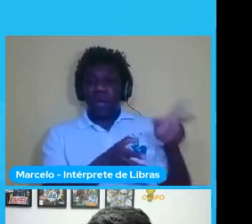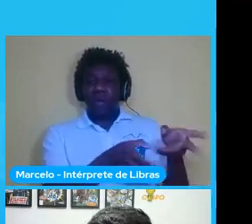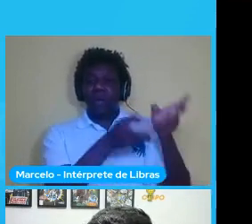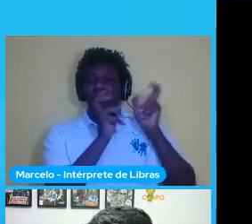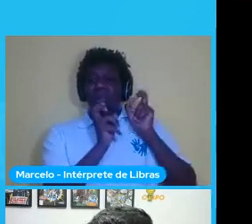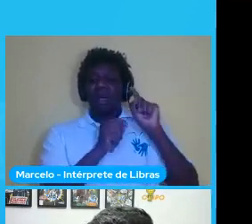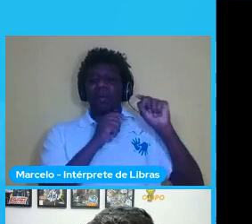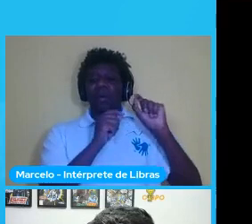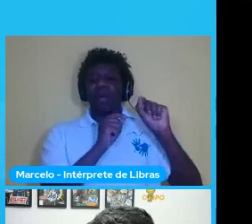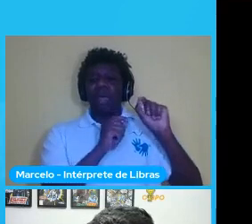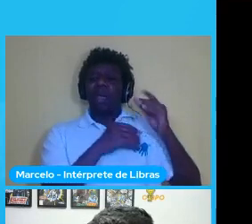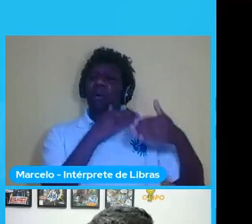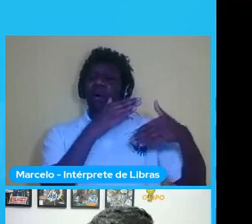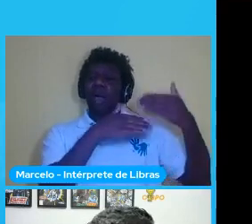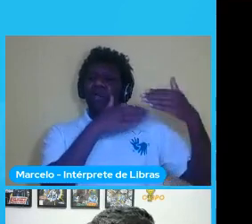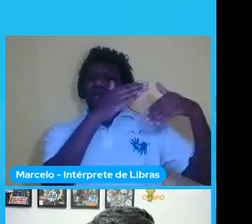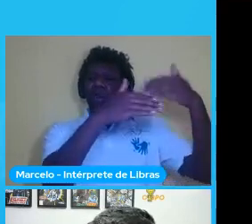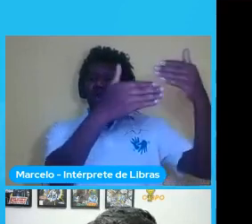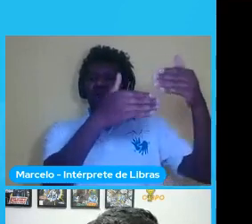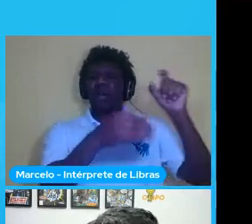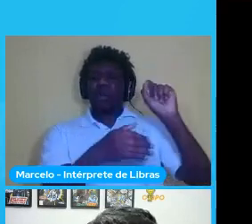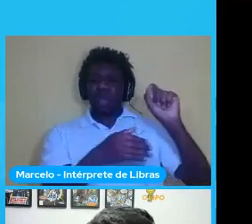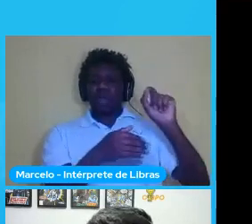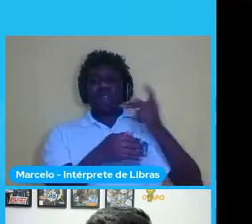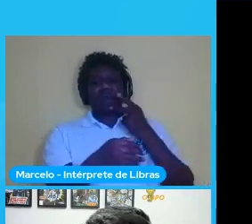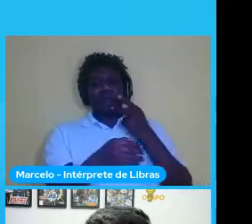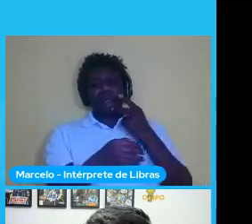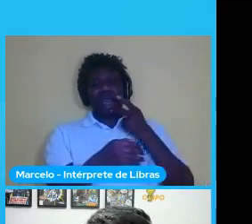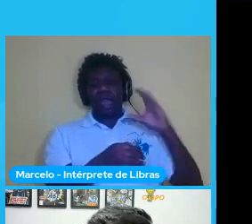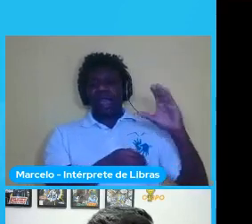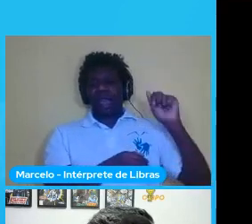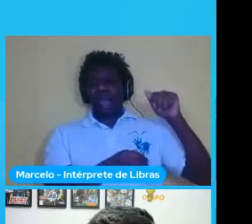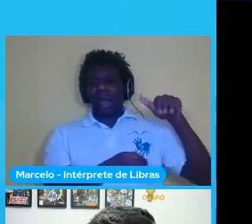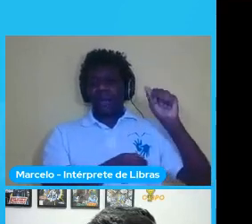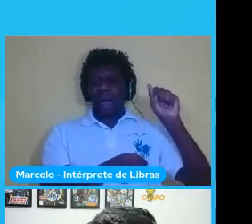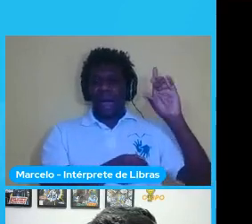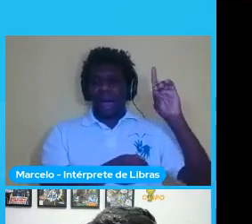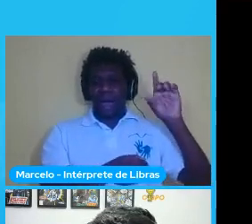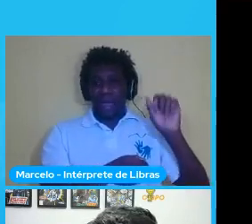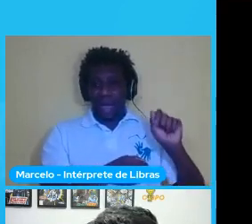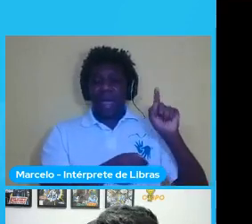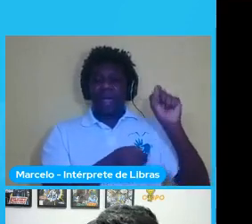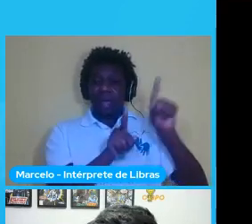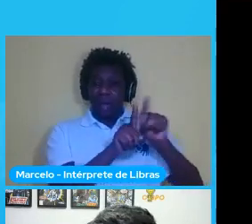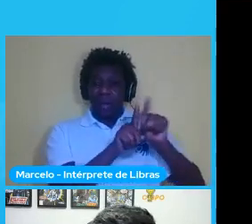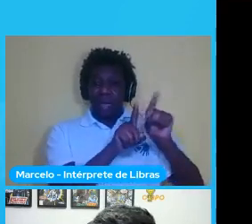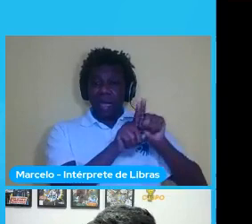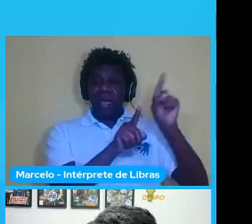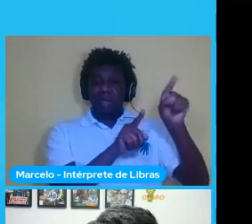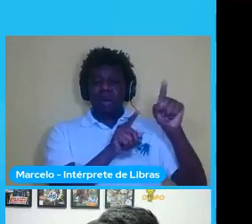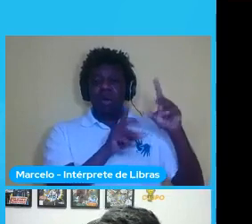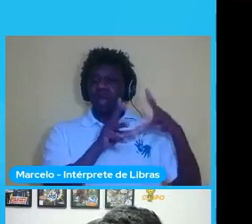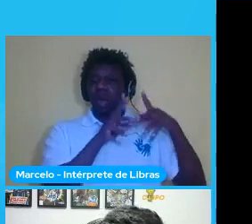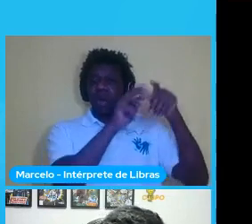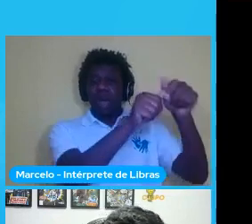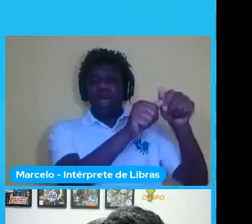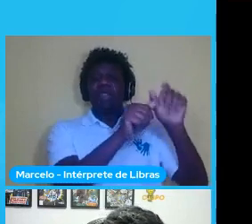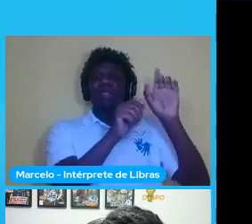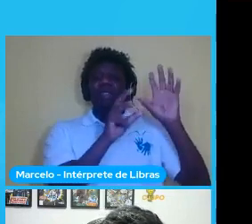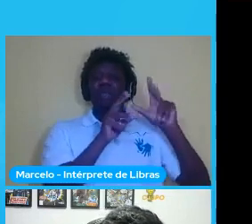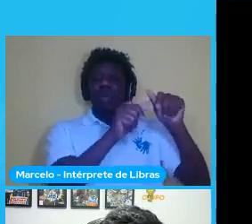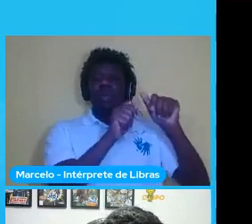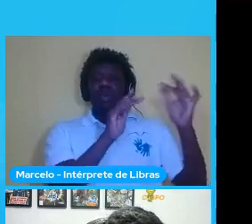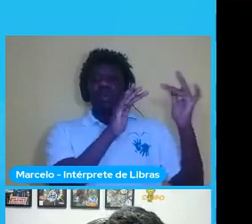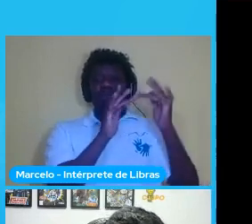que eu já explico um pouco sobre as camadas de convolução a gente termina mantendo as camadas de perceptron totalmente conectadas a gente não